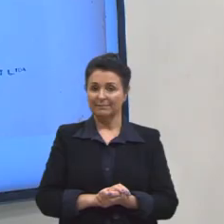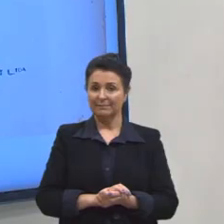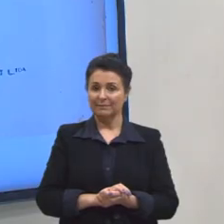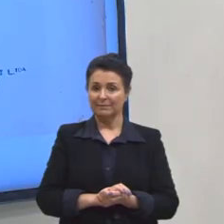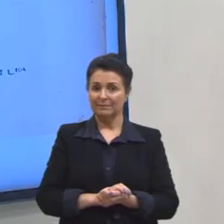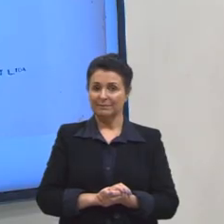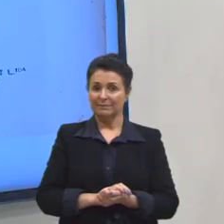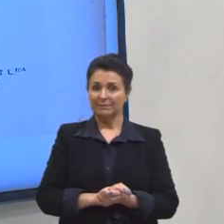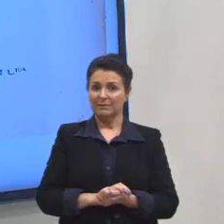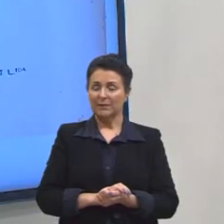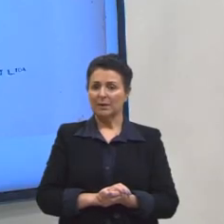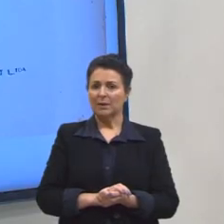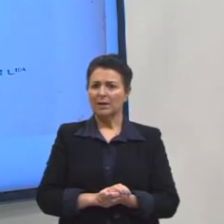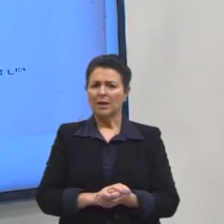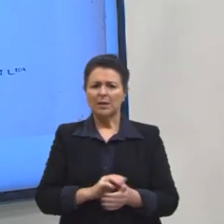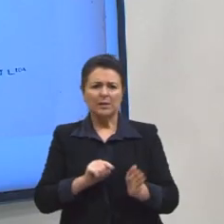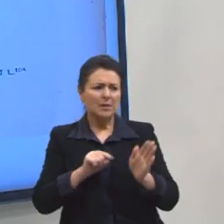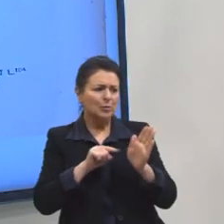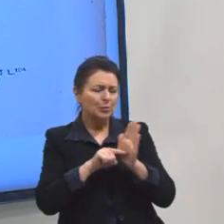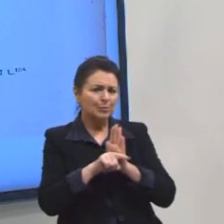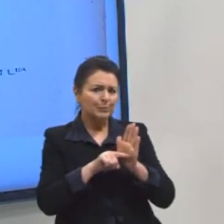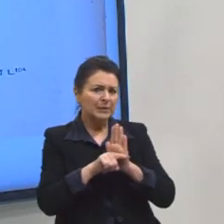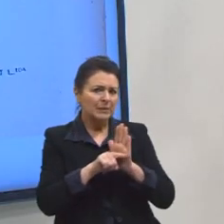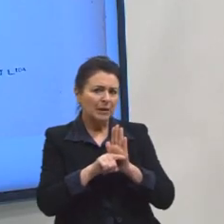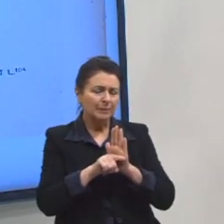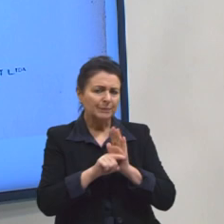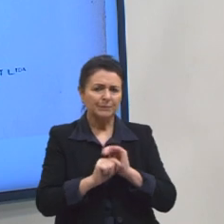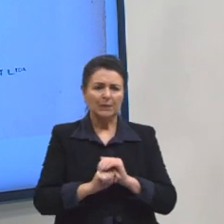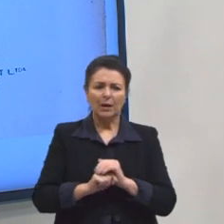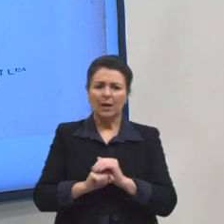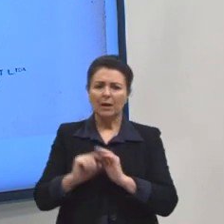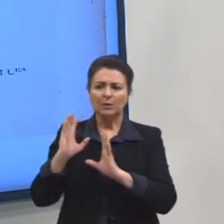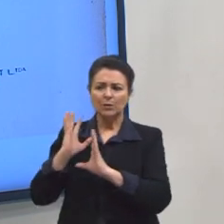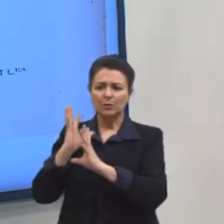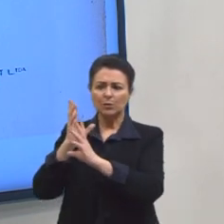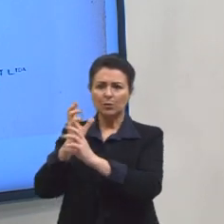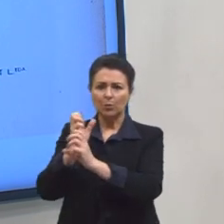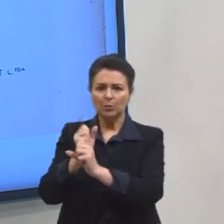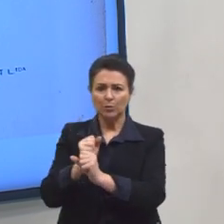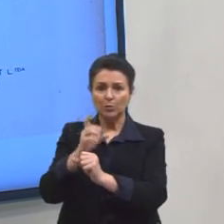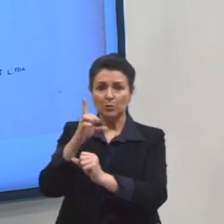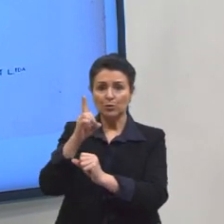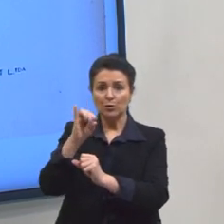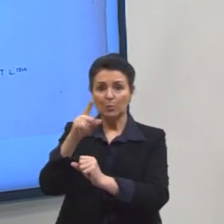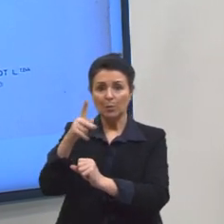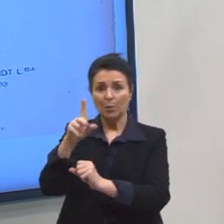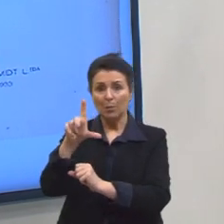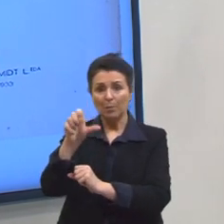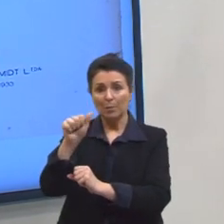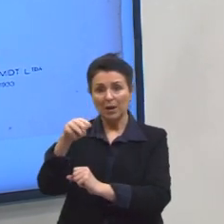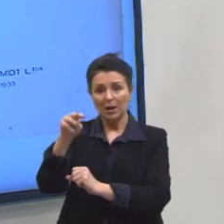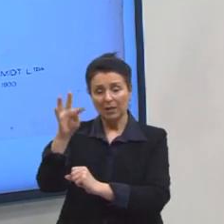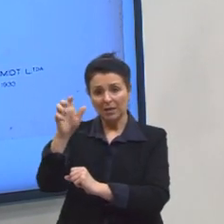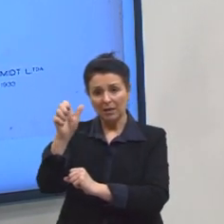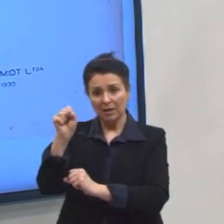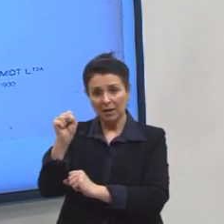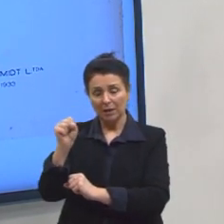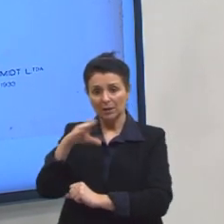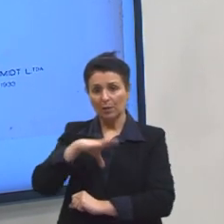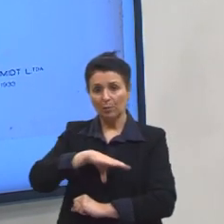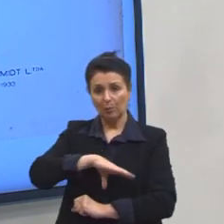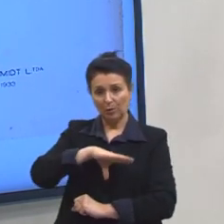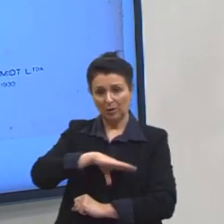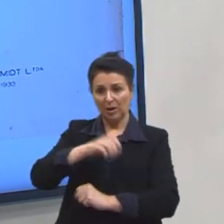que se a gente pesquisar, a gente vai concluir que nem os diplomatas portugueses, que a história do